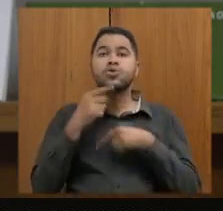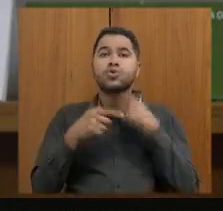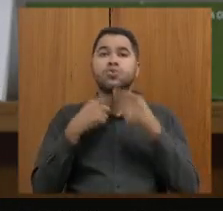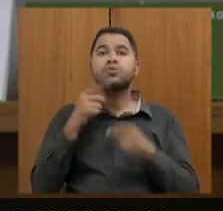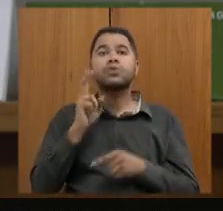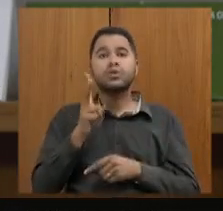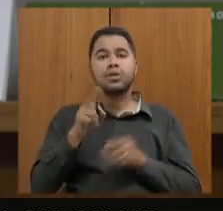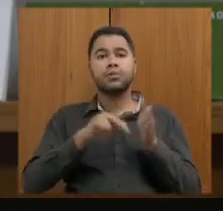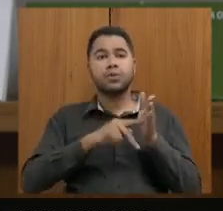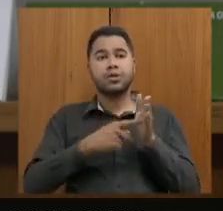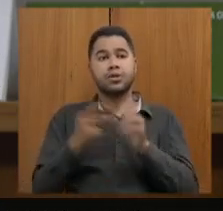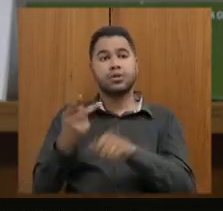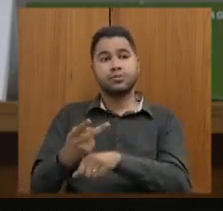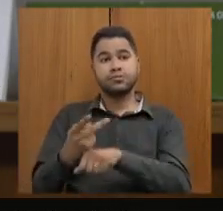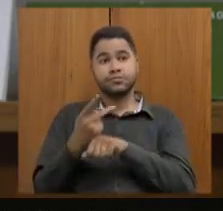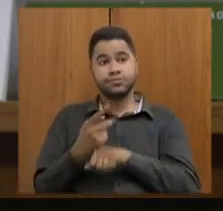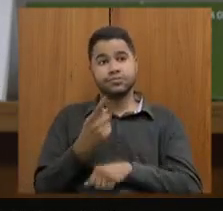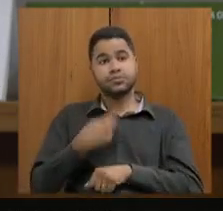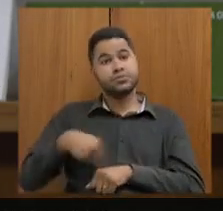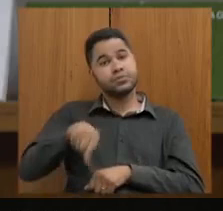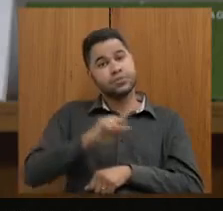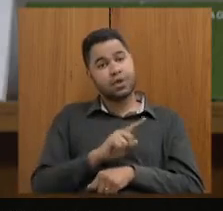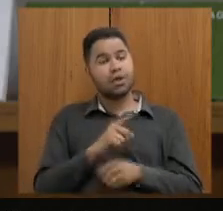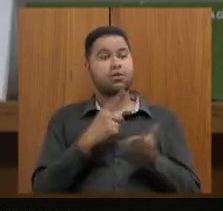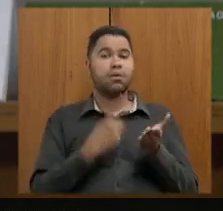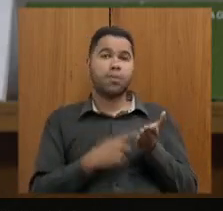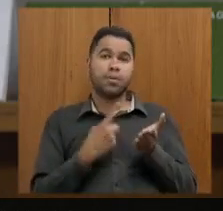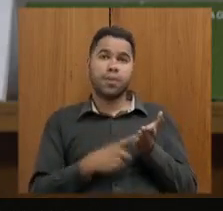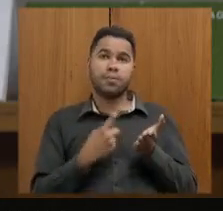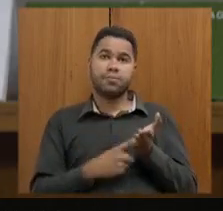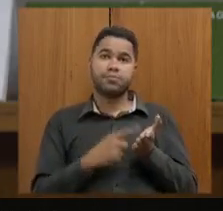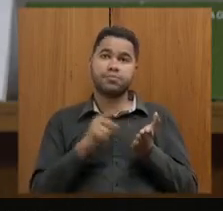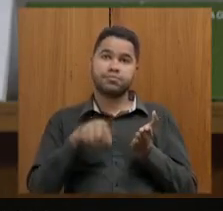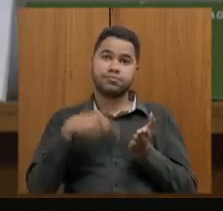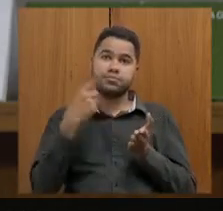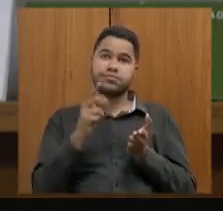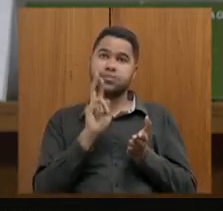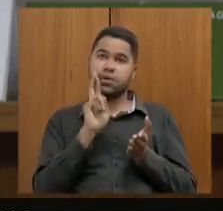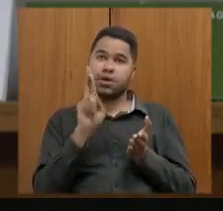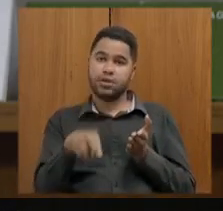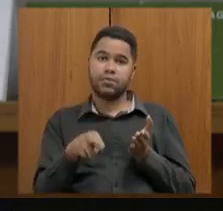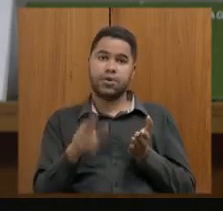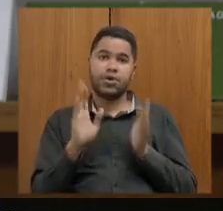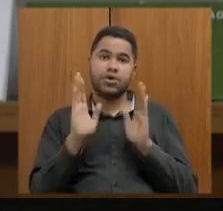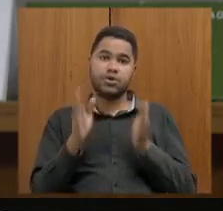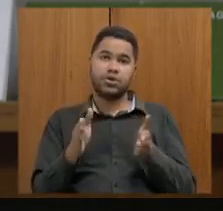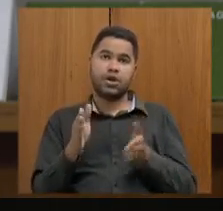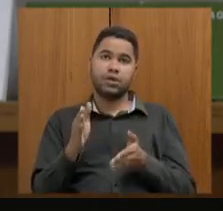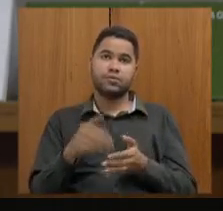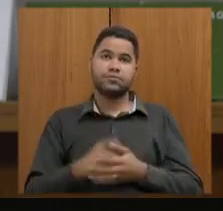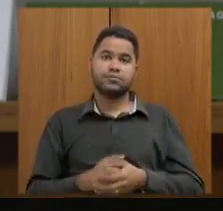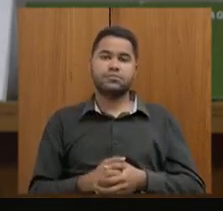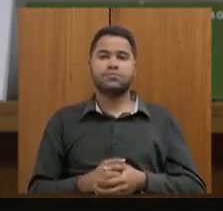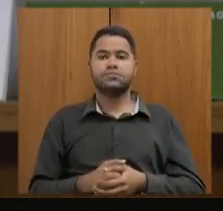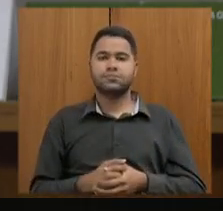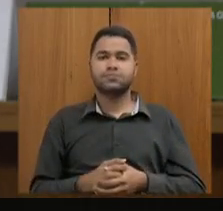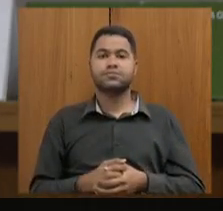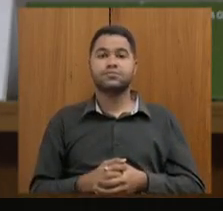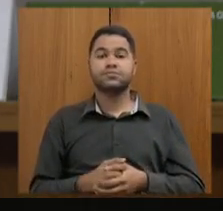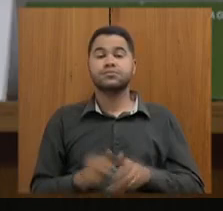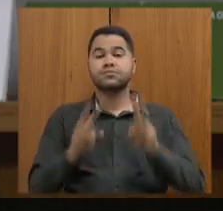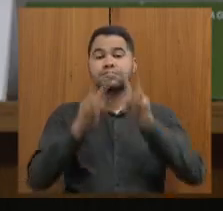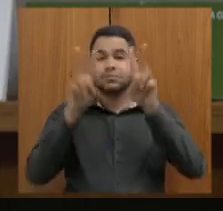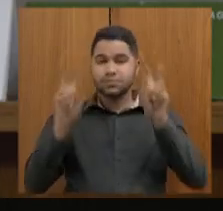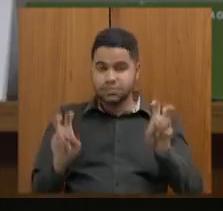que um sindicato nos procura nós agendamos reunião e lhe encaminharemos essas respostas que já foram dadas diretamente a eles sobre